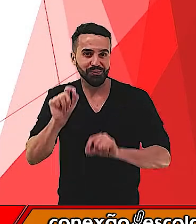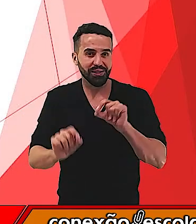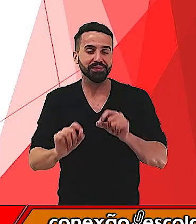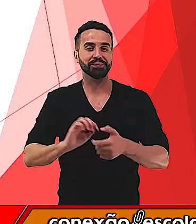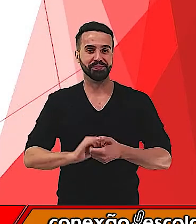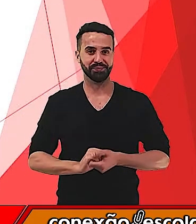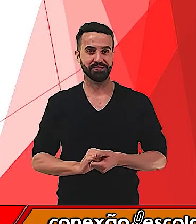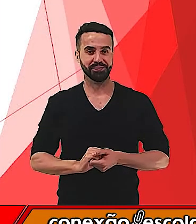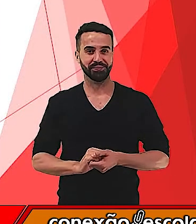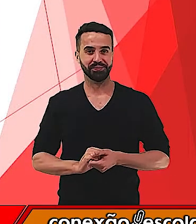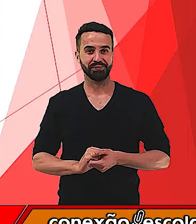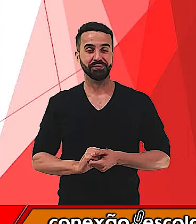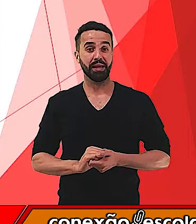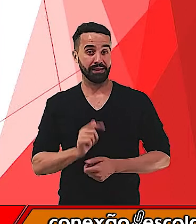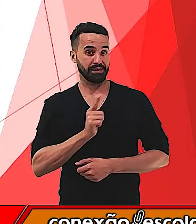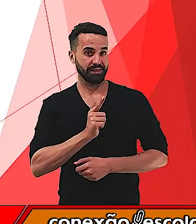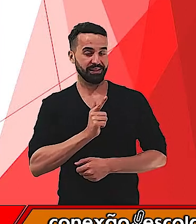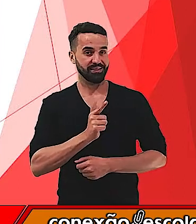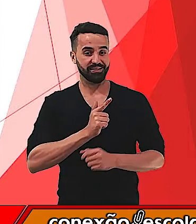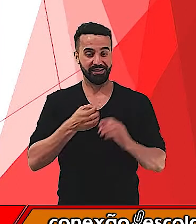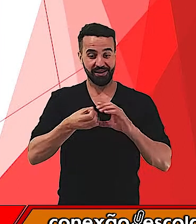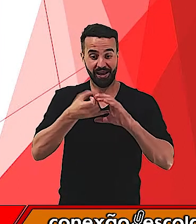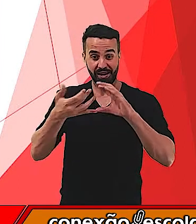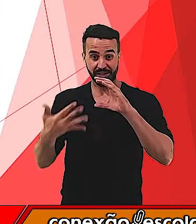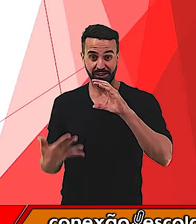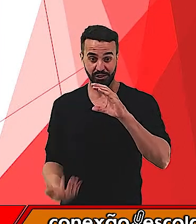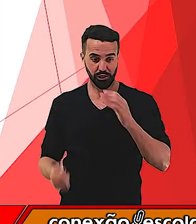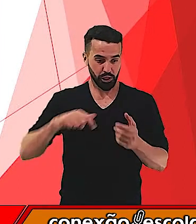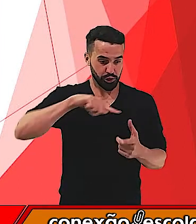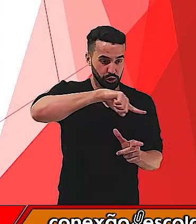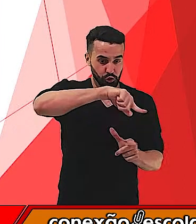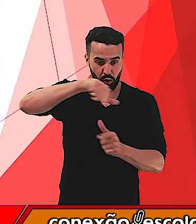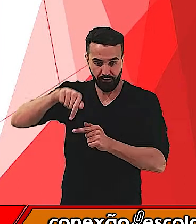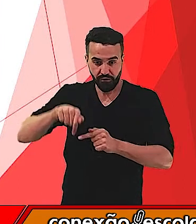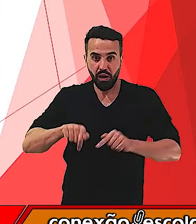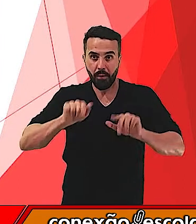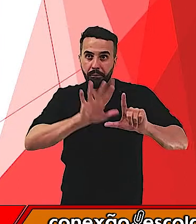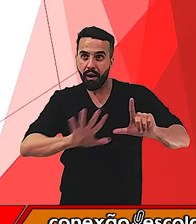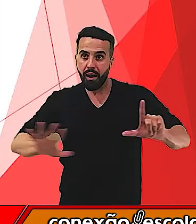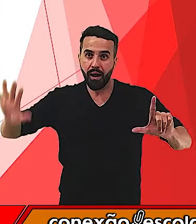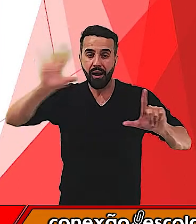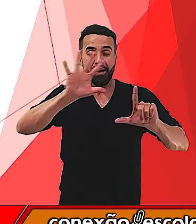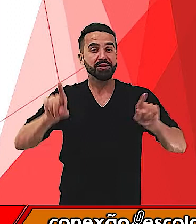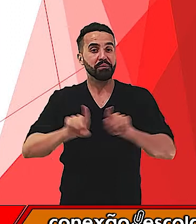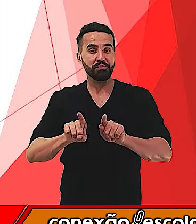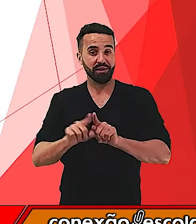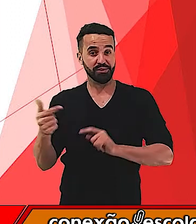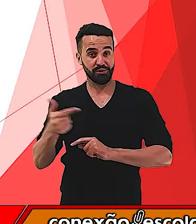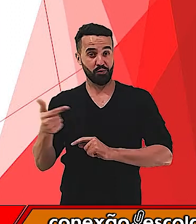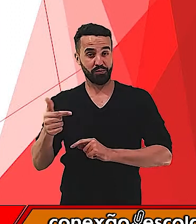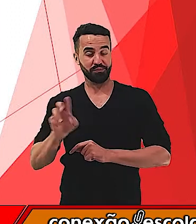características geográficas e profissões acabaram sendo adotadas como sobrenome? Por